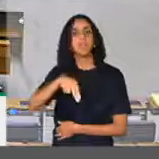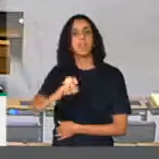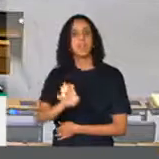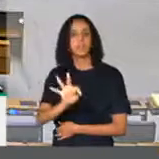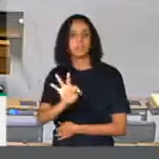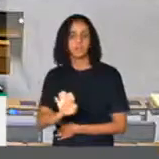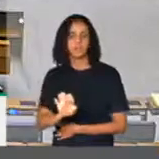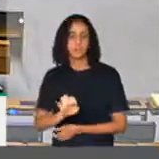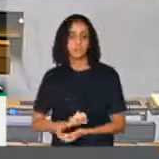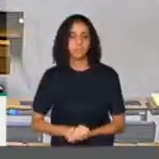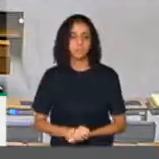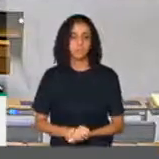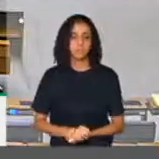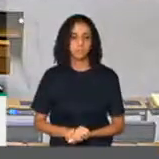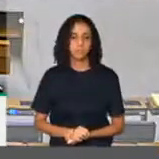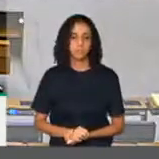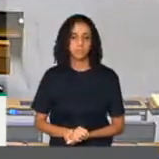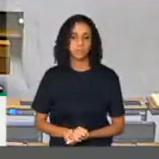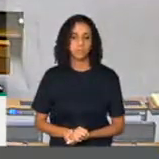Senhor presidente,